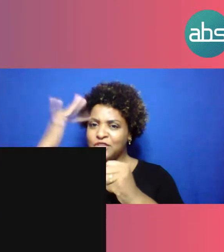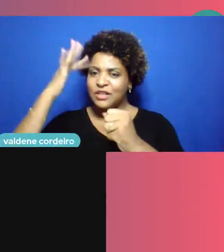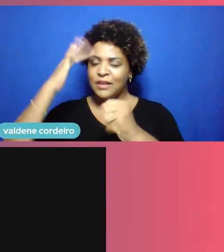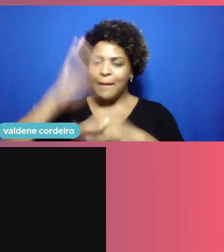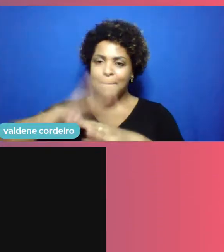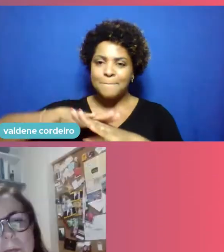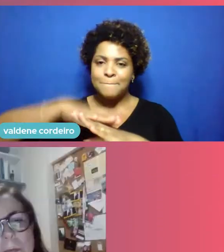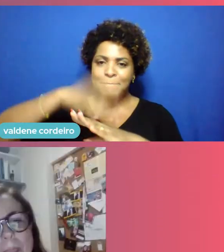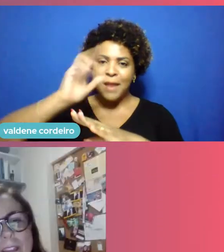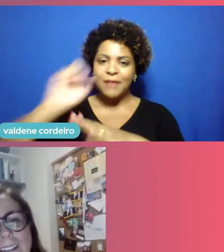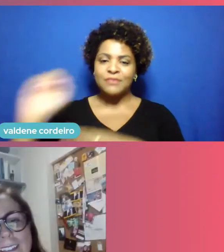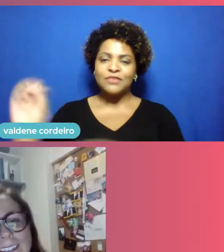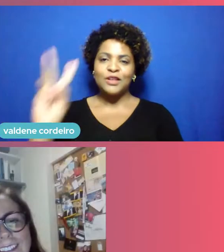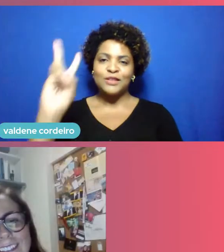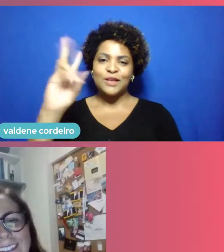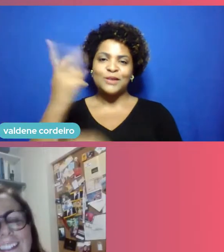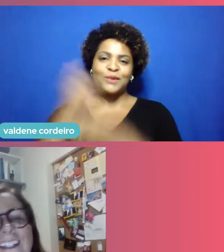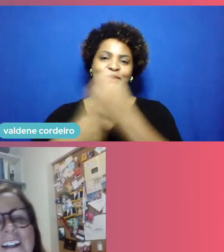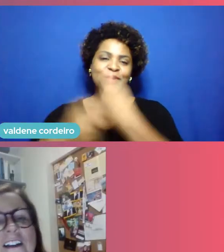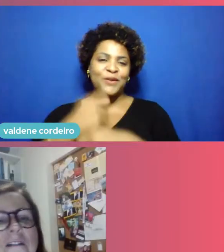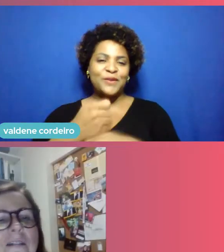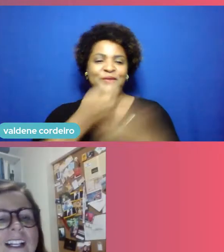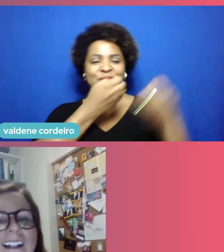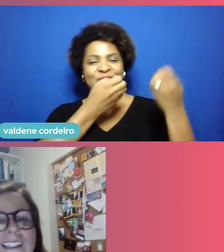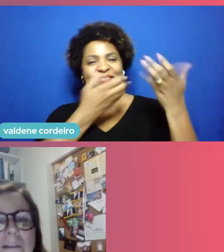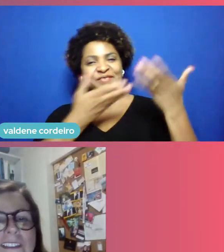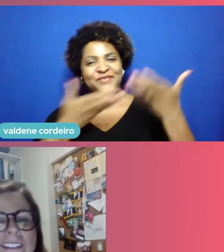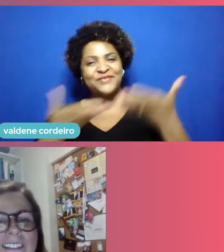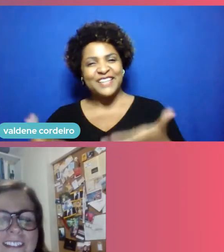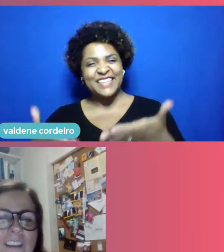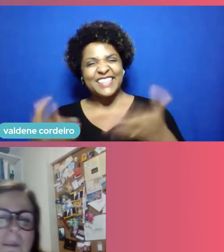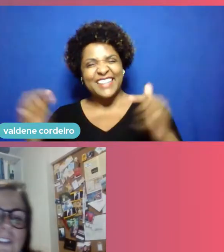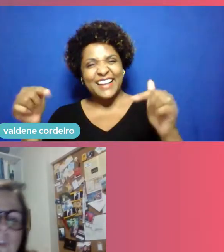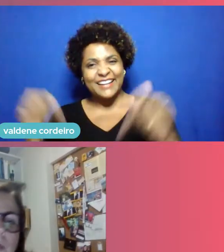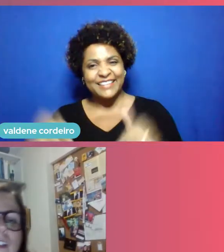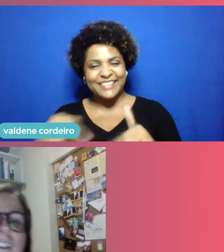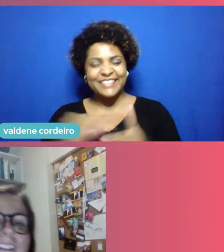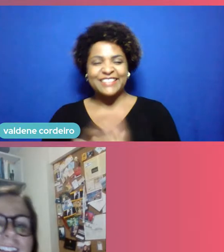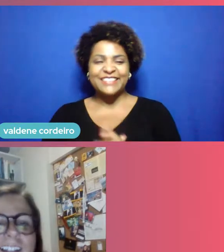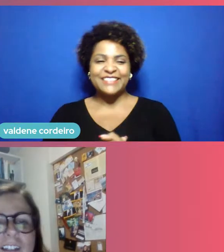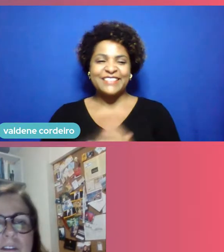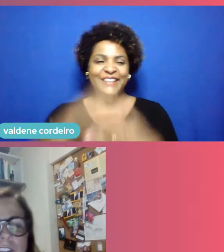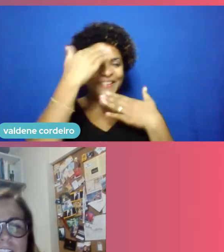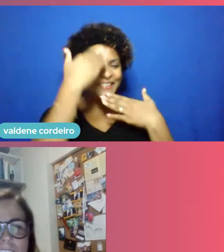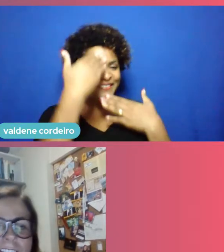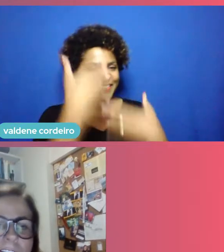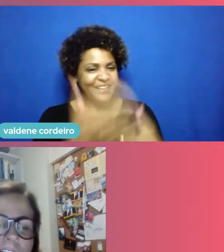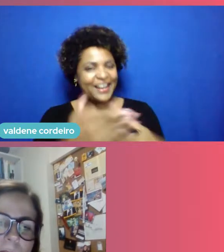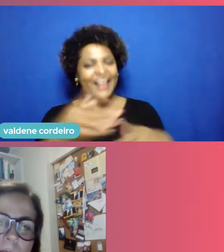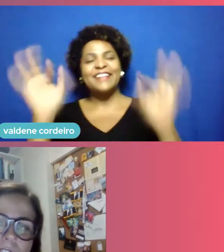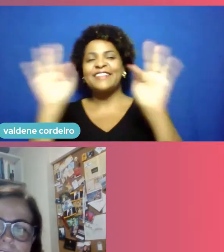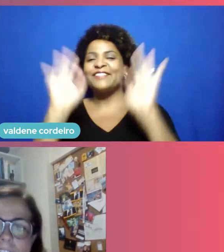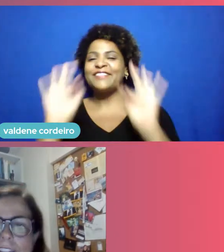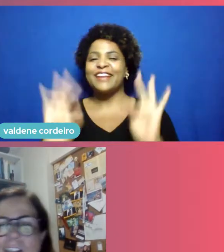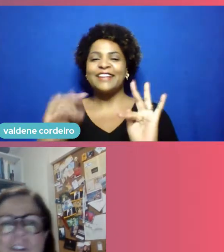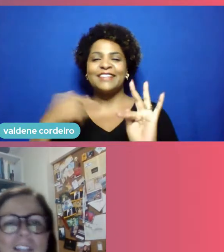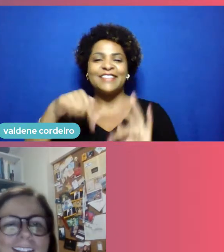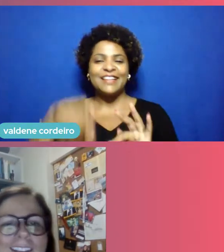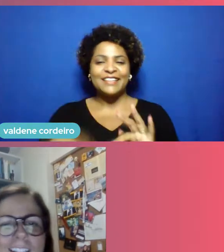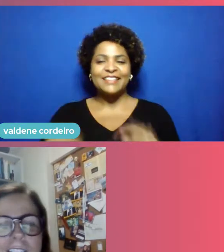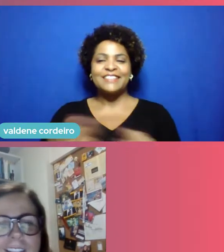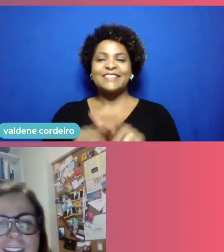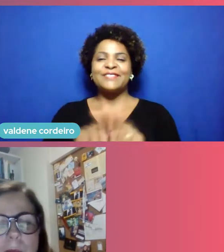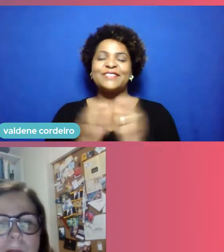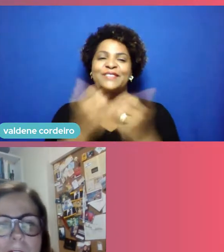muito bem-vinda a esse painel. Obrigada, Manu. Também estou super feliz de estar aqui com vocês e contribuindo aí nessa